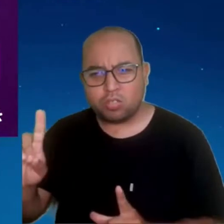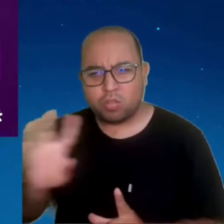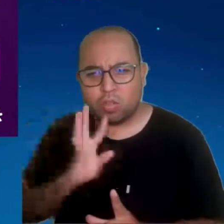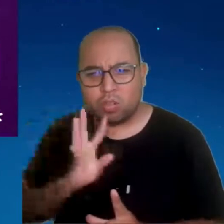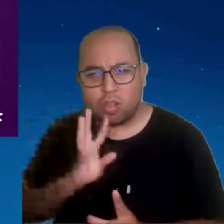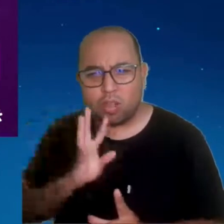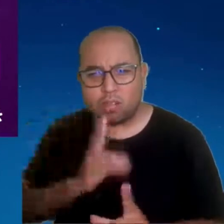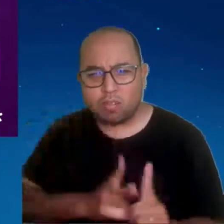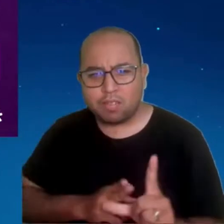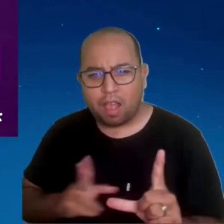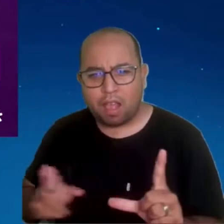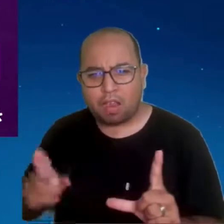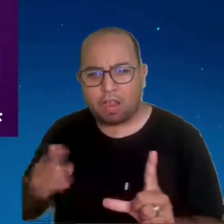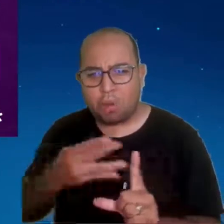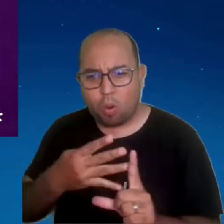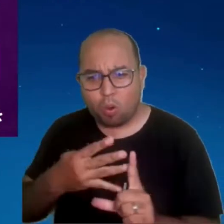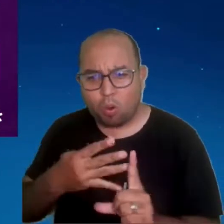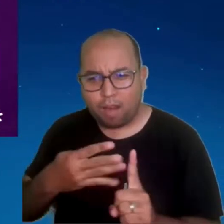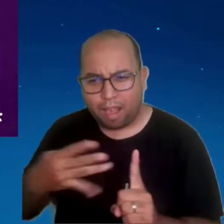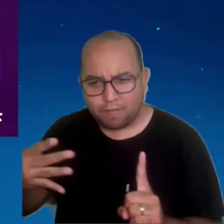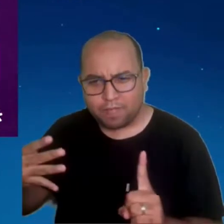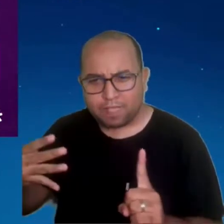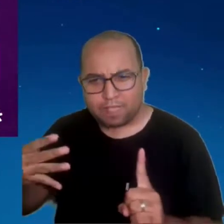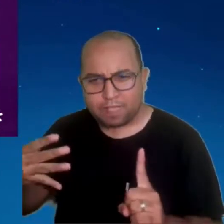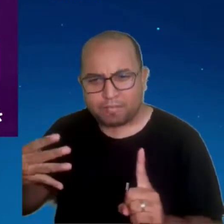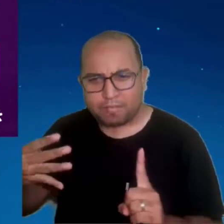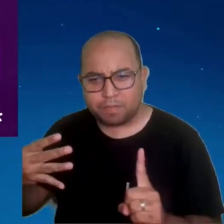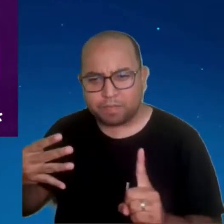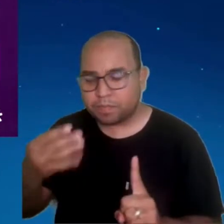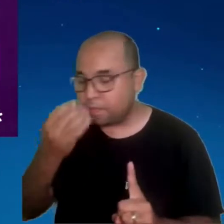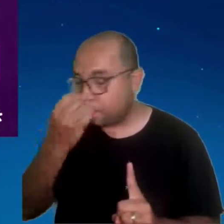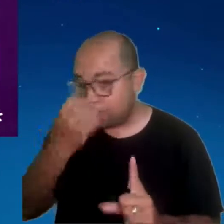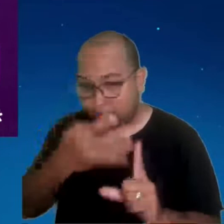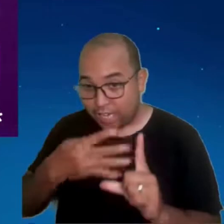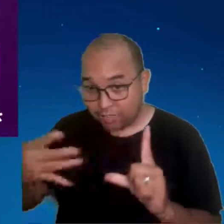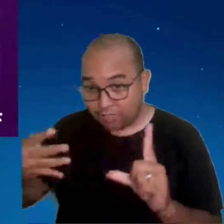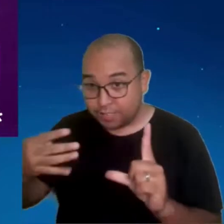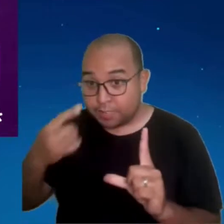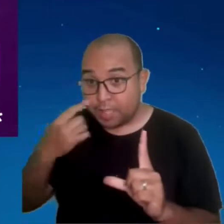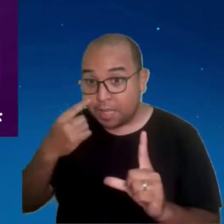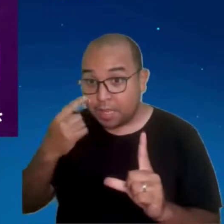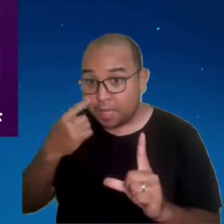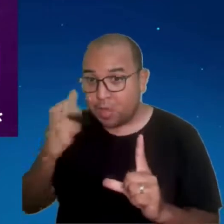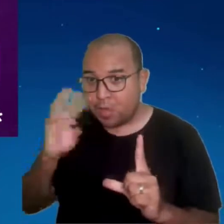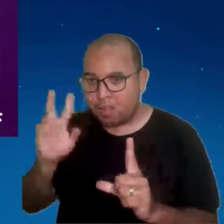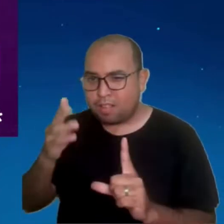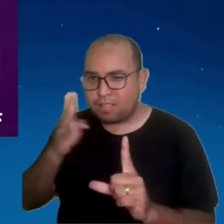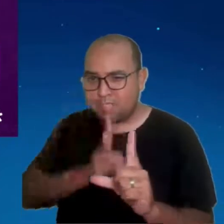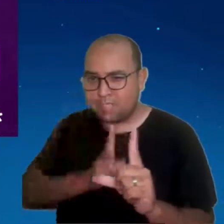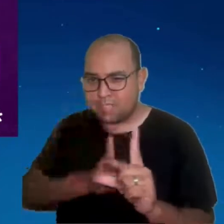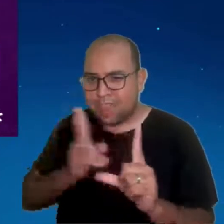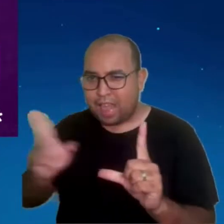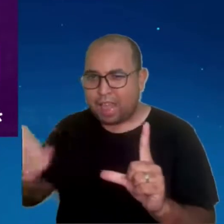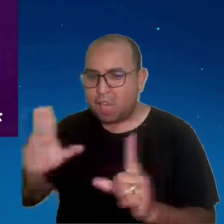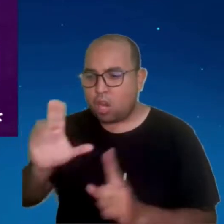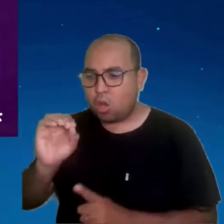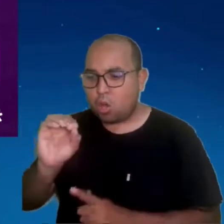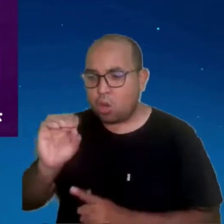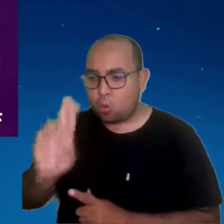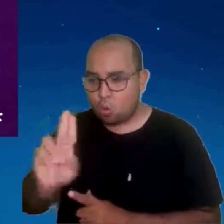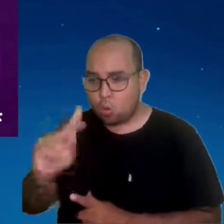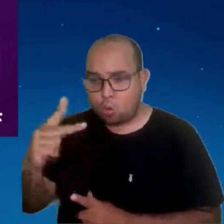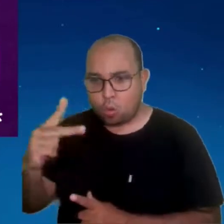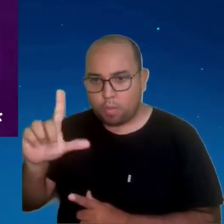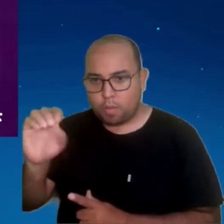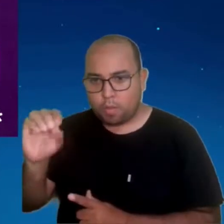Então o que eu vou falar aqui, quem tiver com dúvida, como tangibilizar melhor, assista a série Upload. Com a licença poética, que não vai